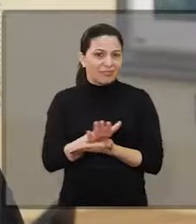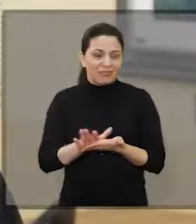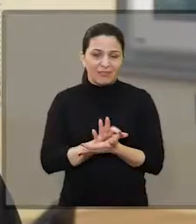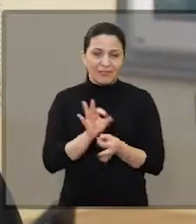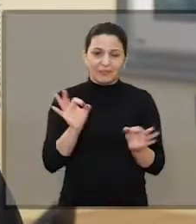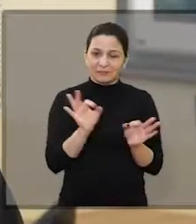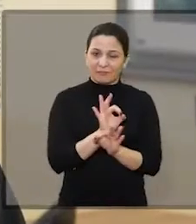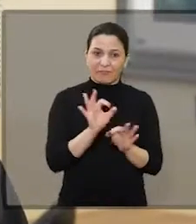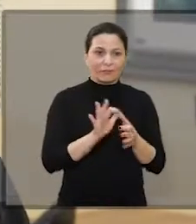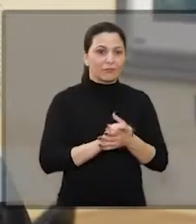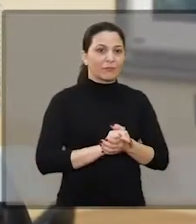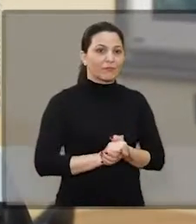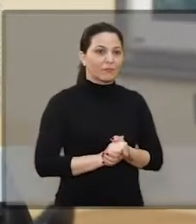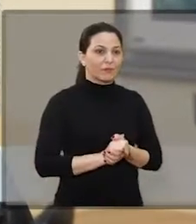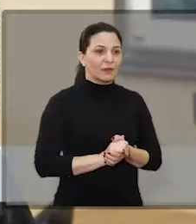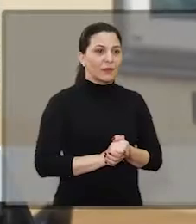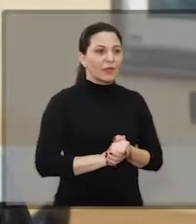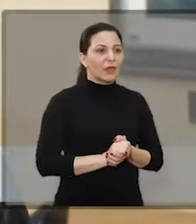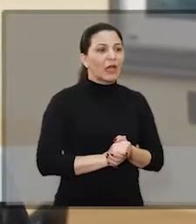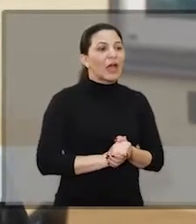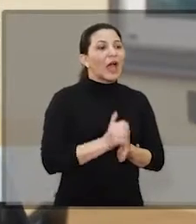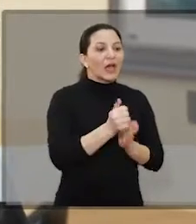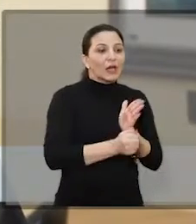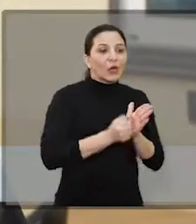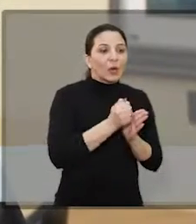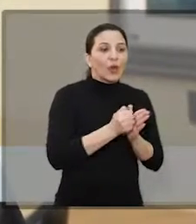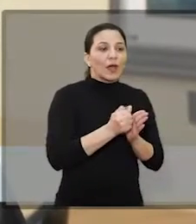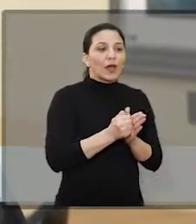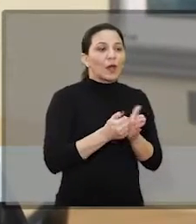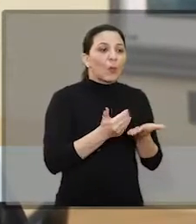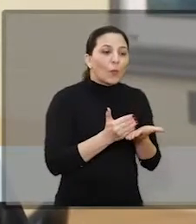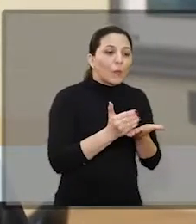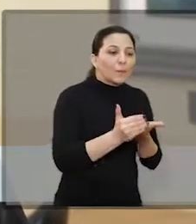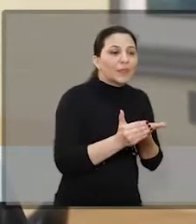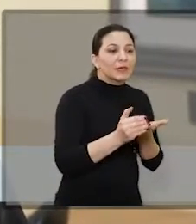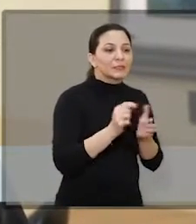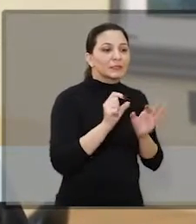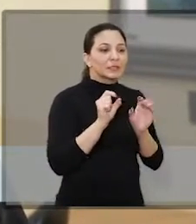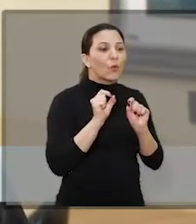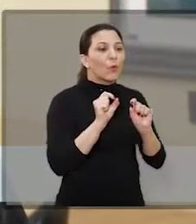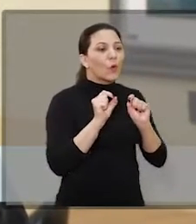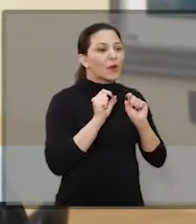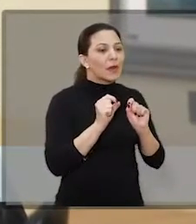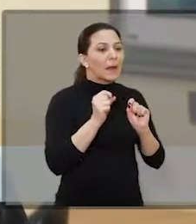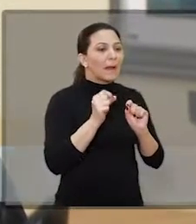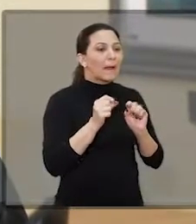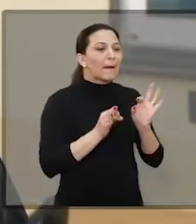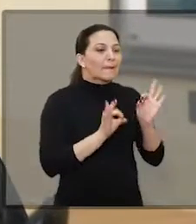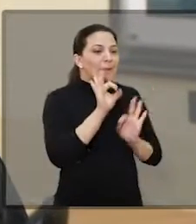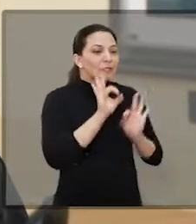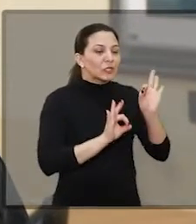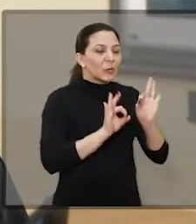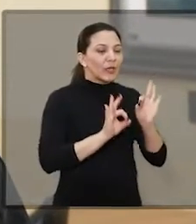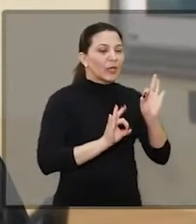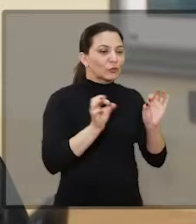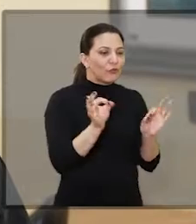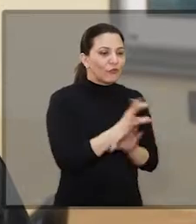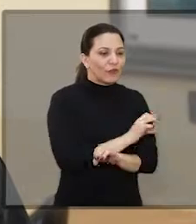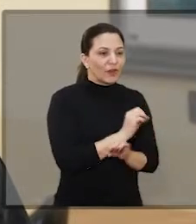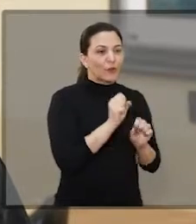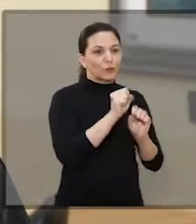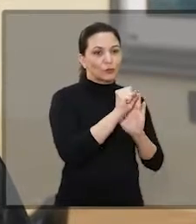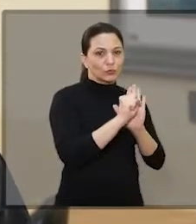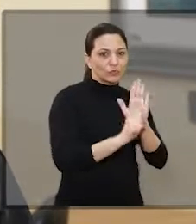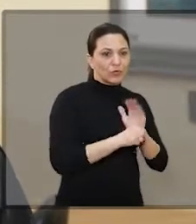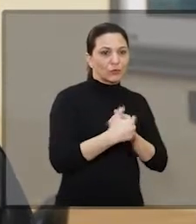Ao contrário do que muitos pensam, a Araraquara começa a pensar sobre o seu planejamento urbano no final do século XIX e início